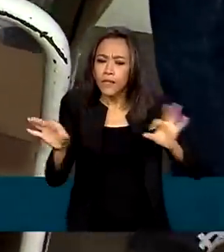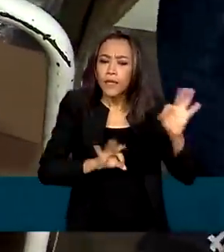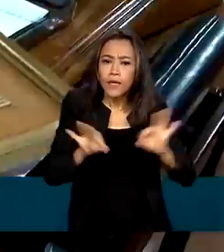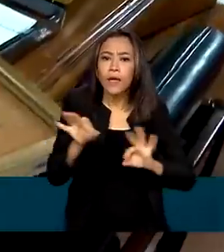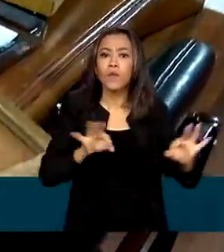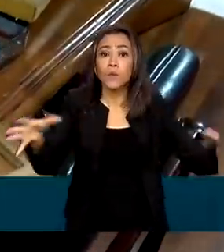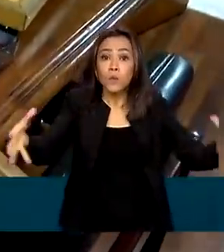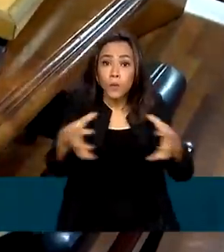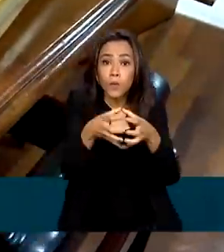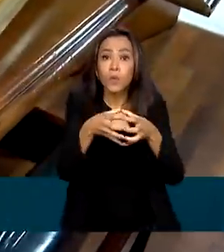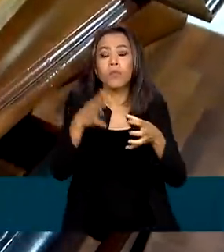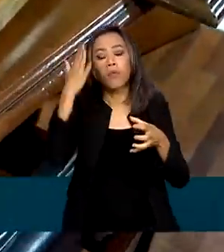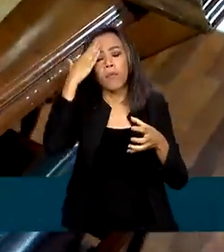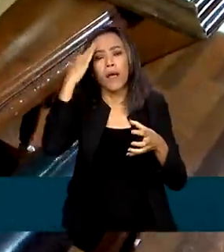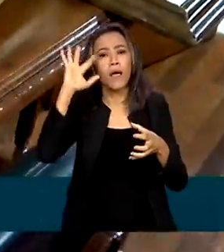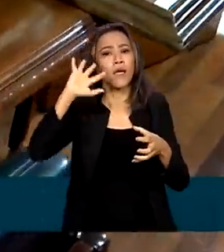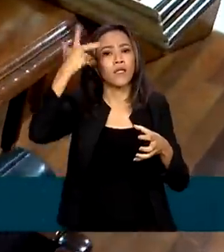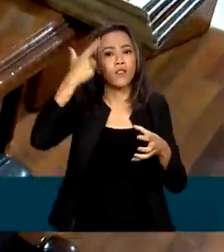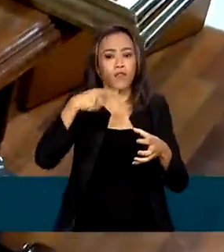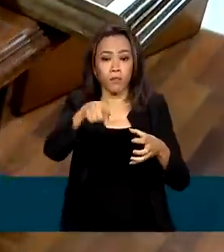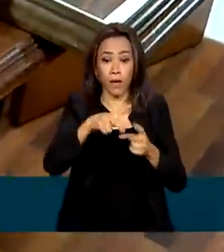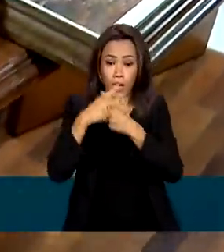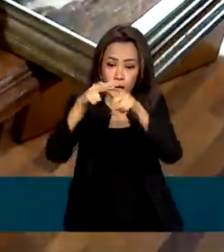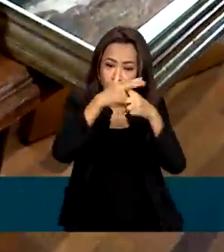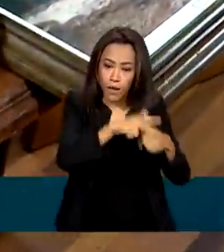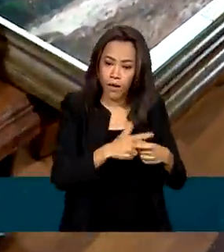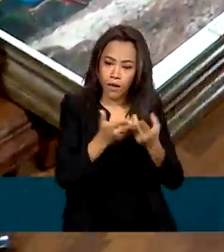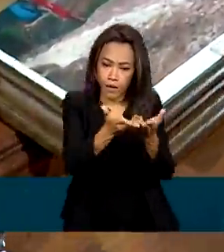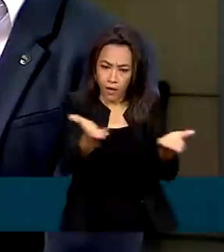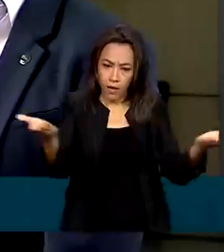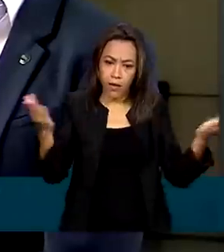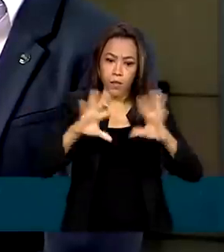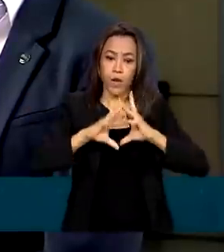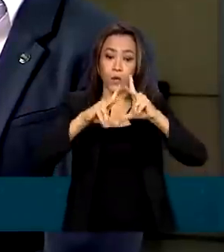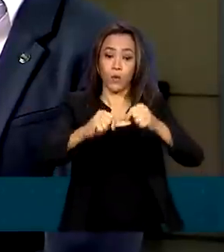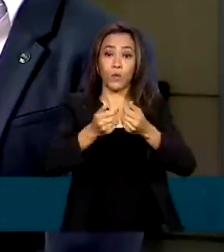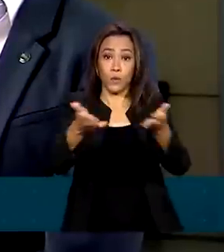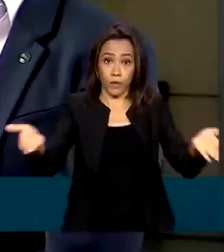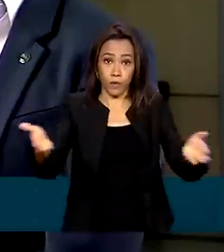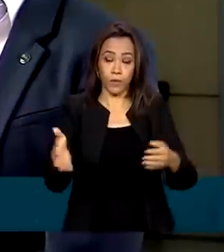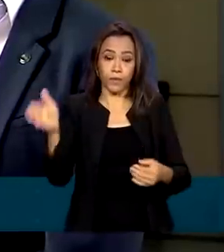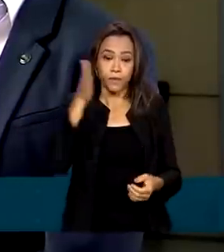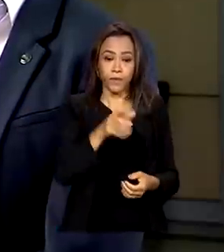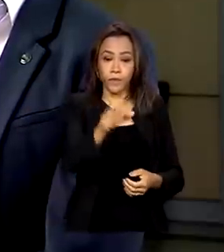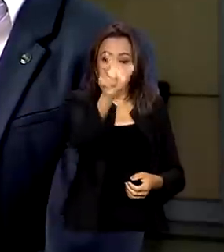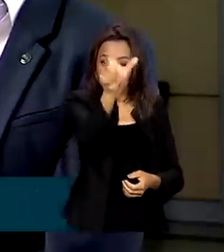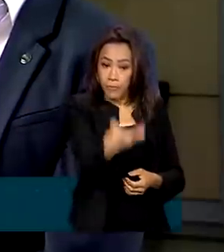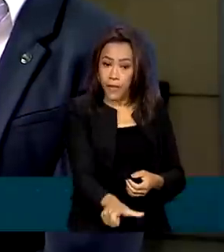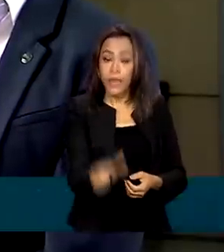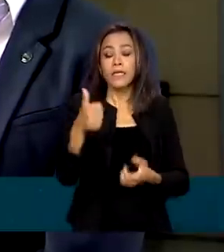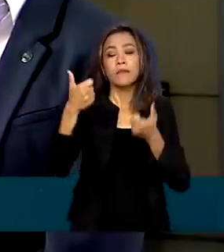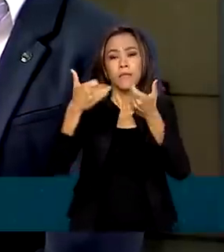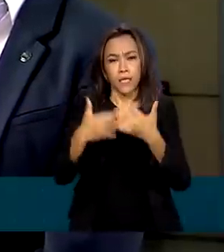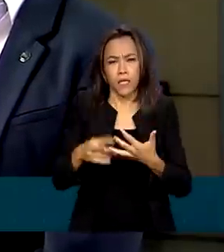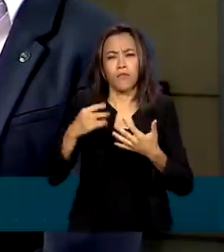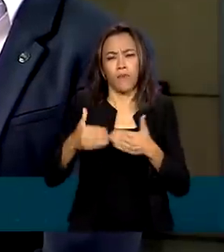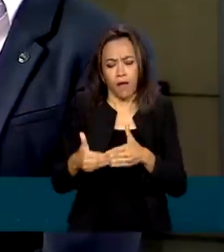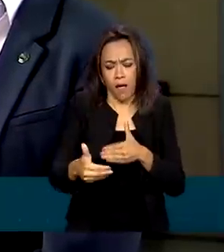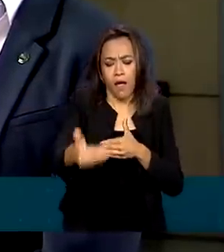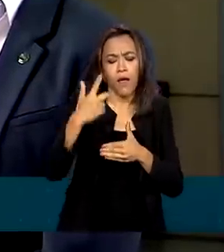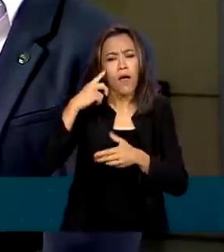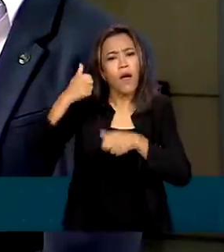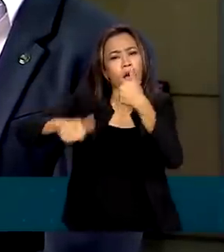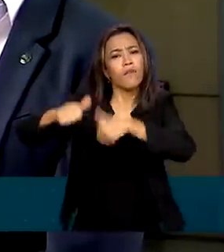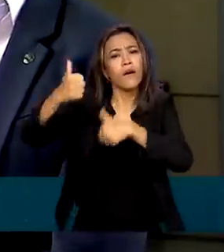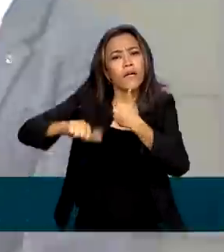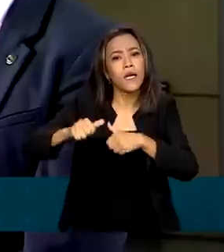para adotar todas as medidas para recuperar os bens depredados. Num segundo momento, a gente vai poder avaliar melhor os danos aos